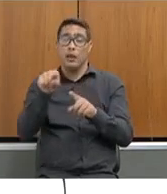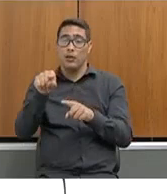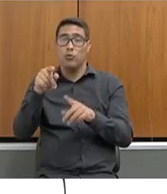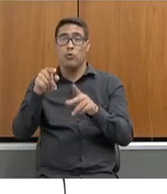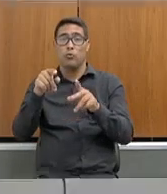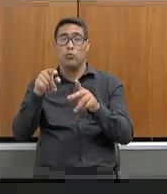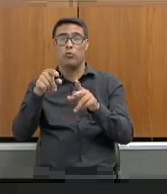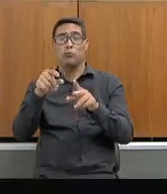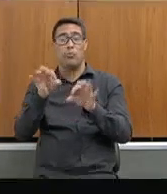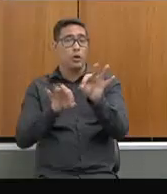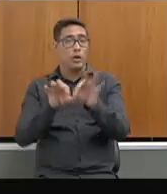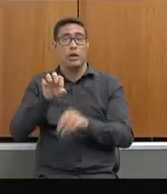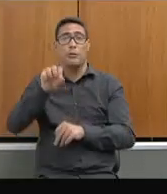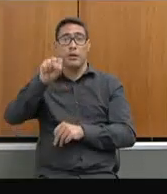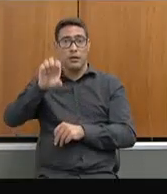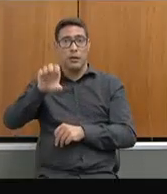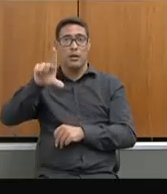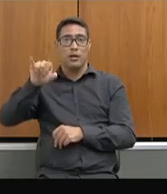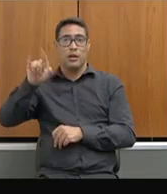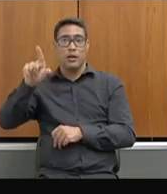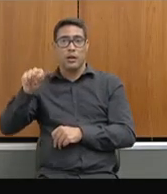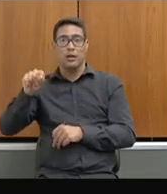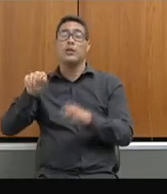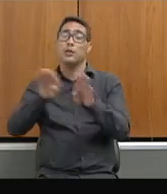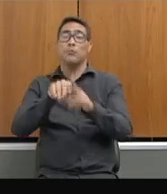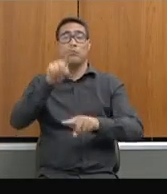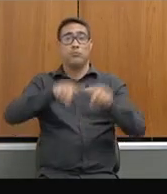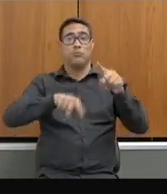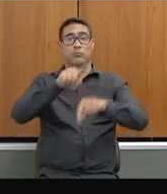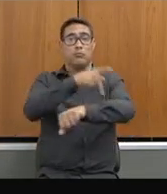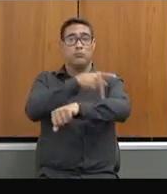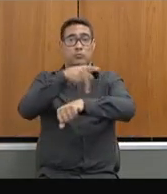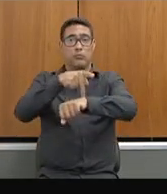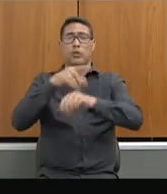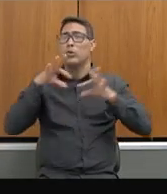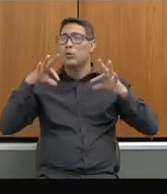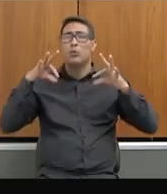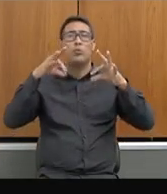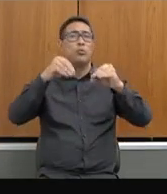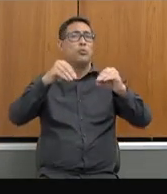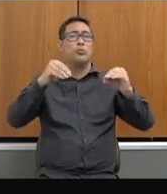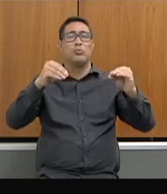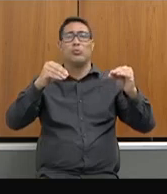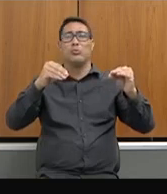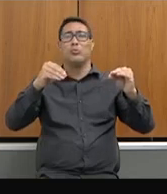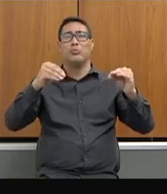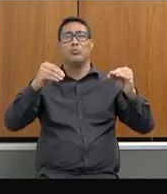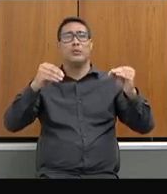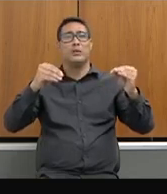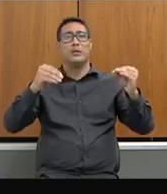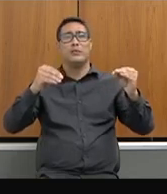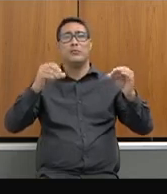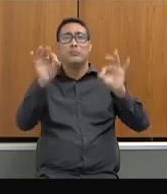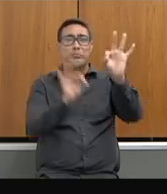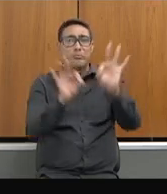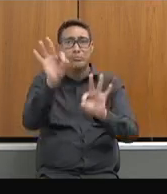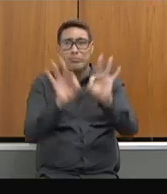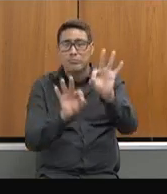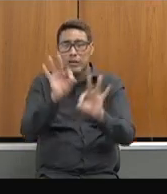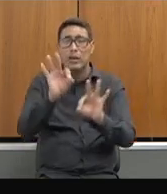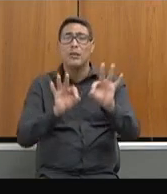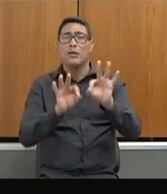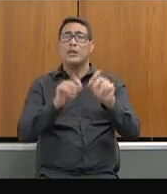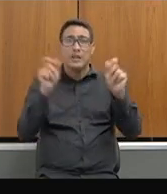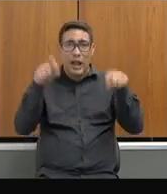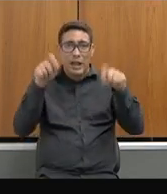pedagógico, que é de suma importância, que vem todo desenhado para podermos fomentarmos